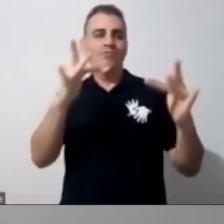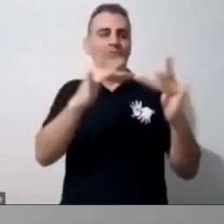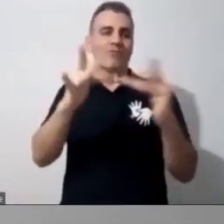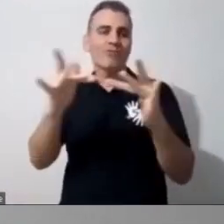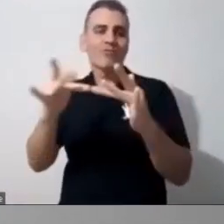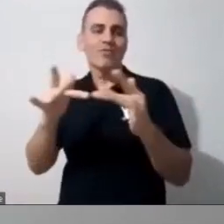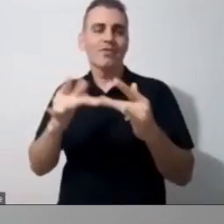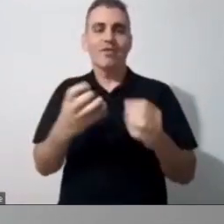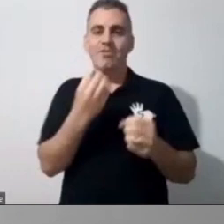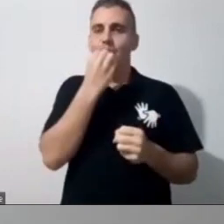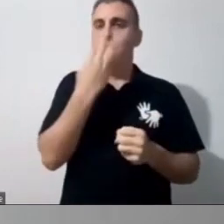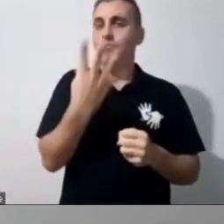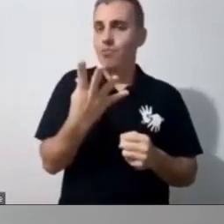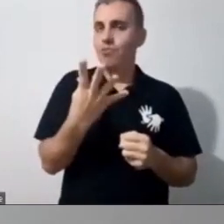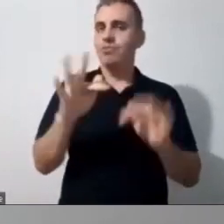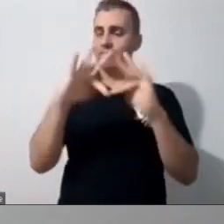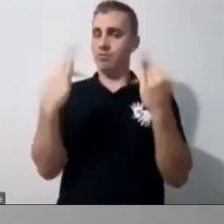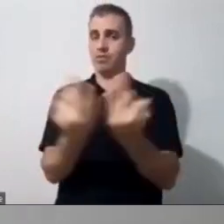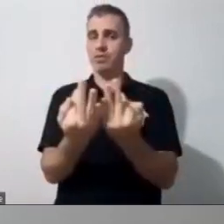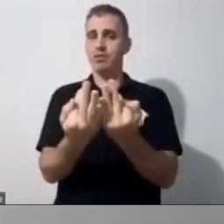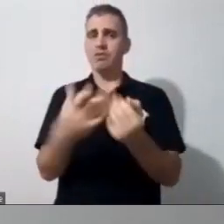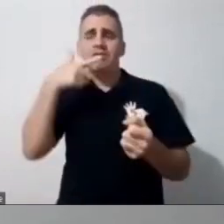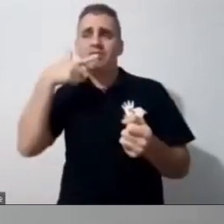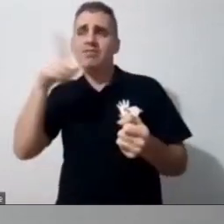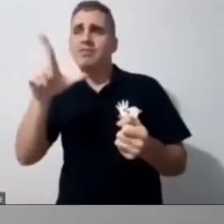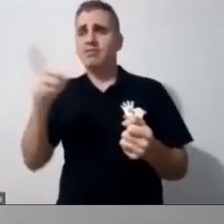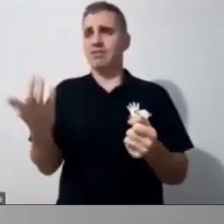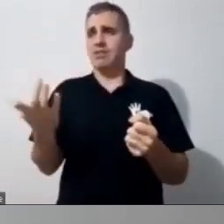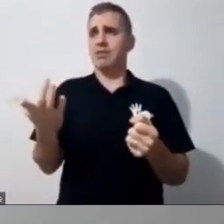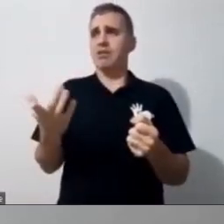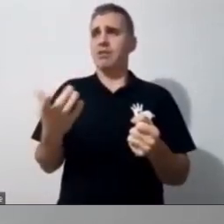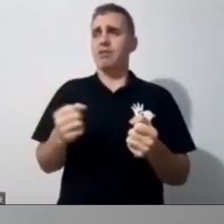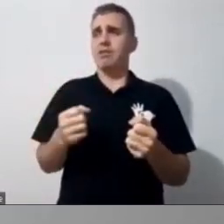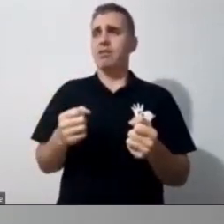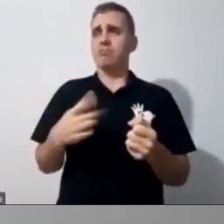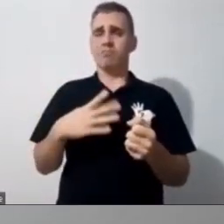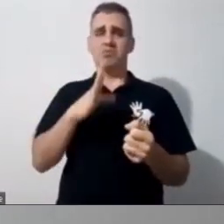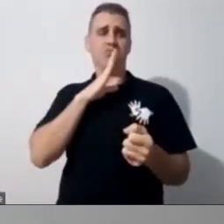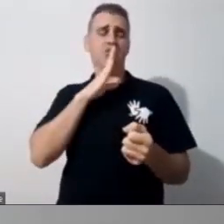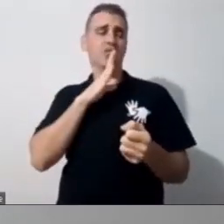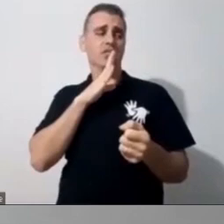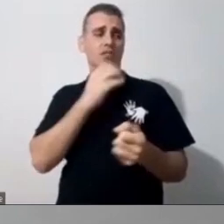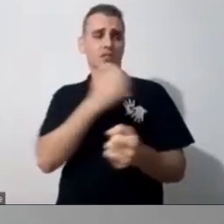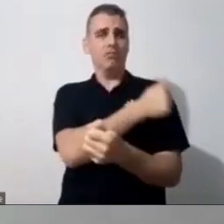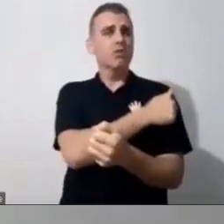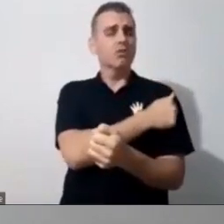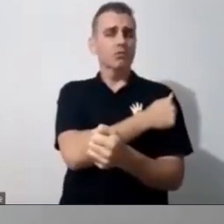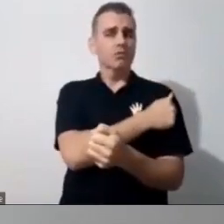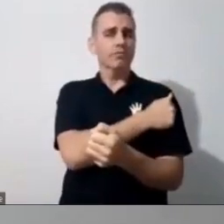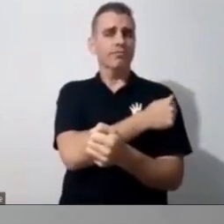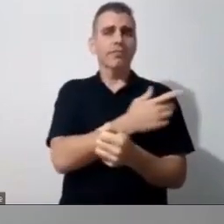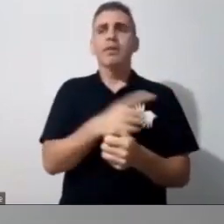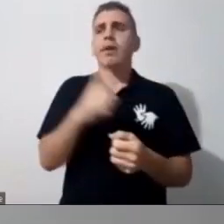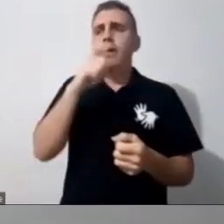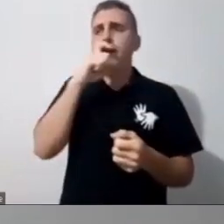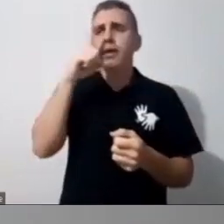quem é esse aluno. Aí, às vezes, quando tu faz alguma entrevista com algum pai, alguma família, tu tem que conhecer, porque o pai dá aquelas